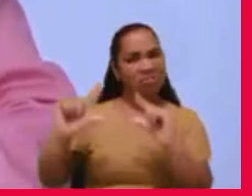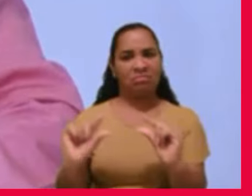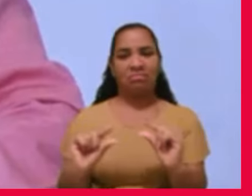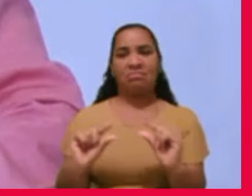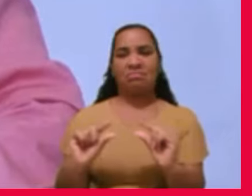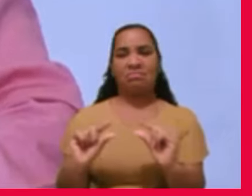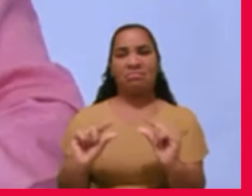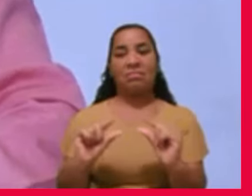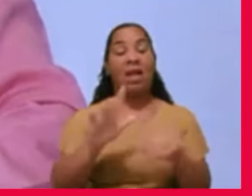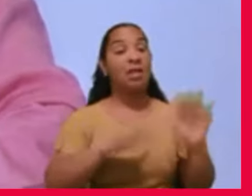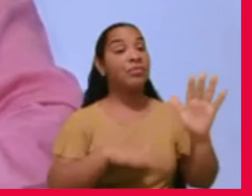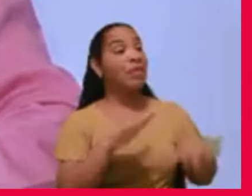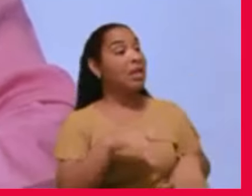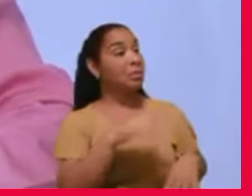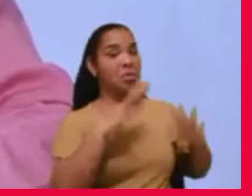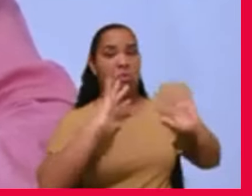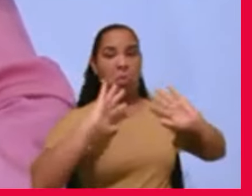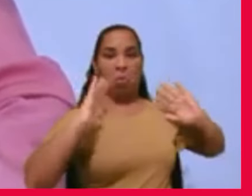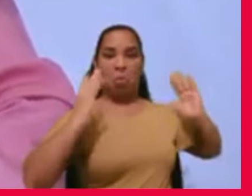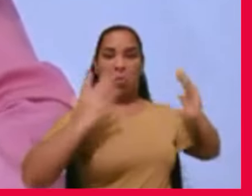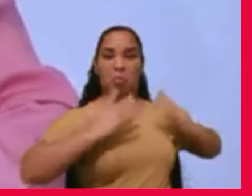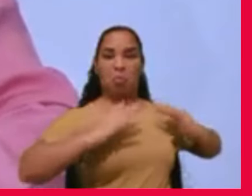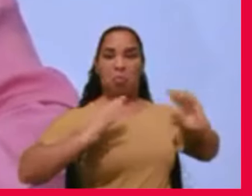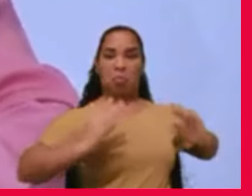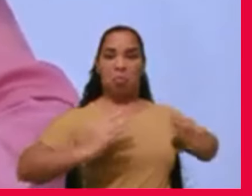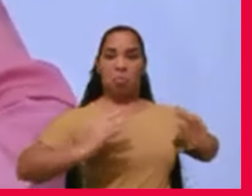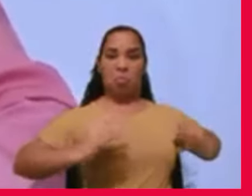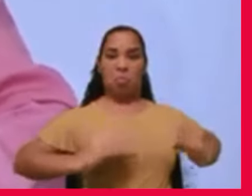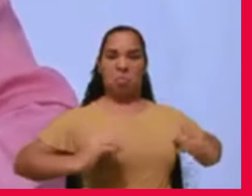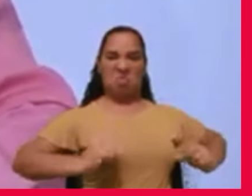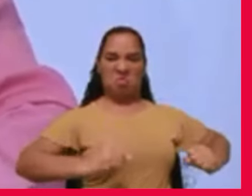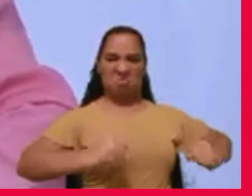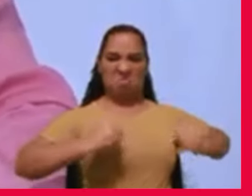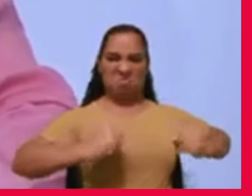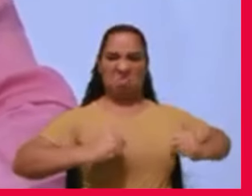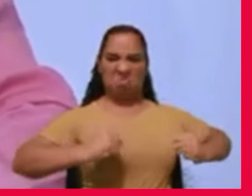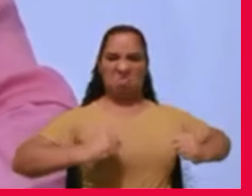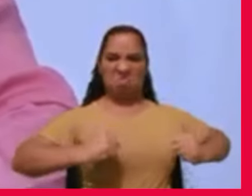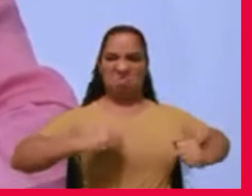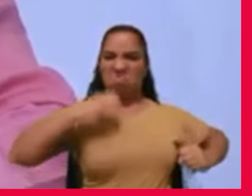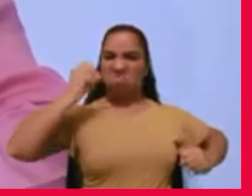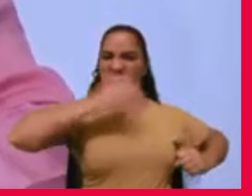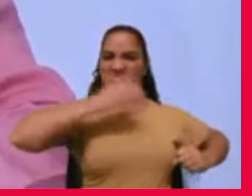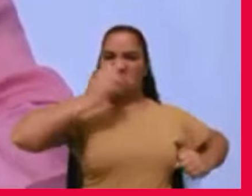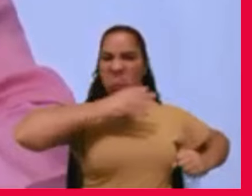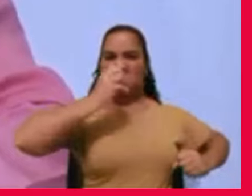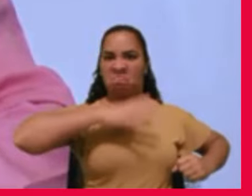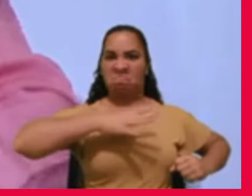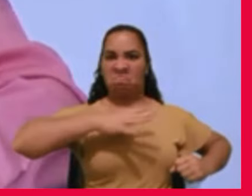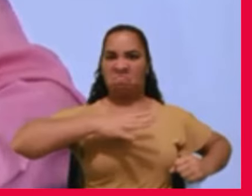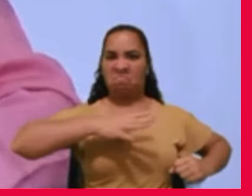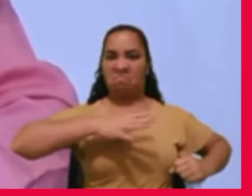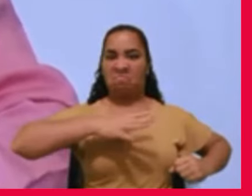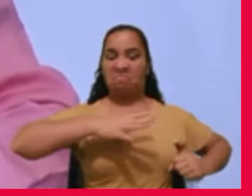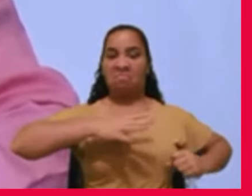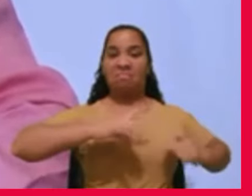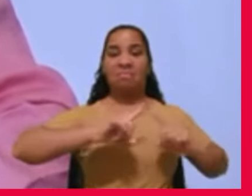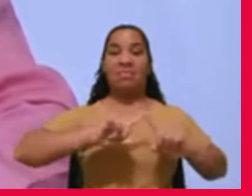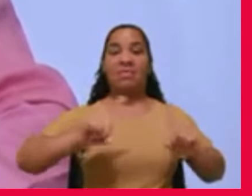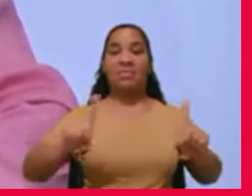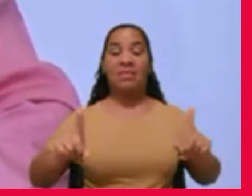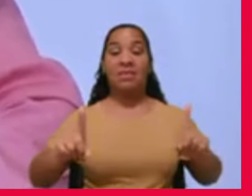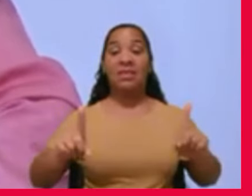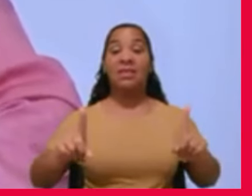o corpo constituído de uma massa brutal, grosseira, quando, em realidade,